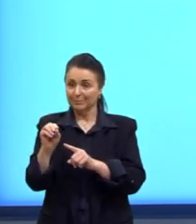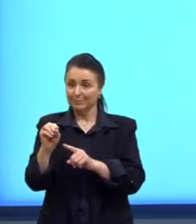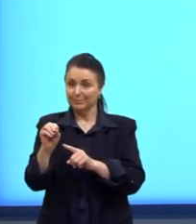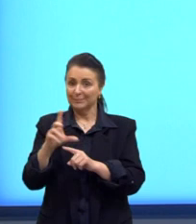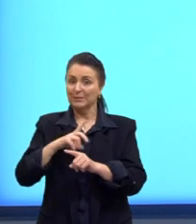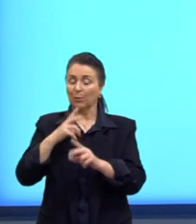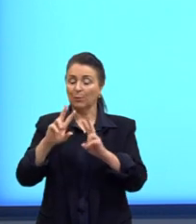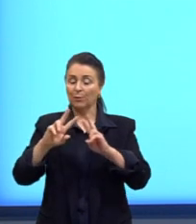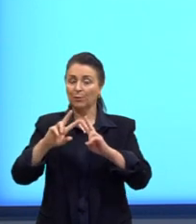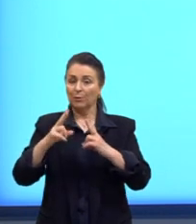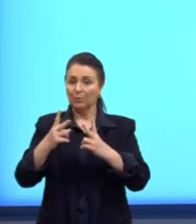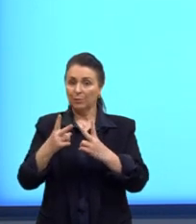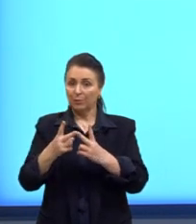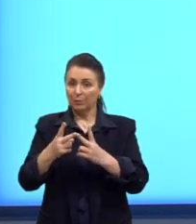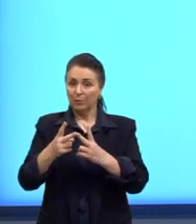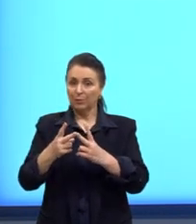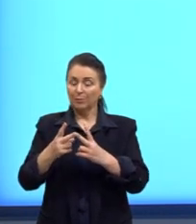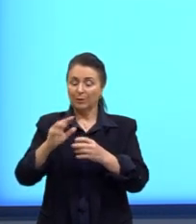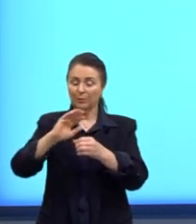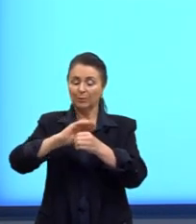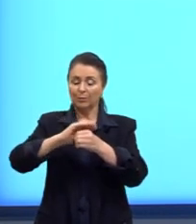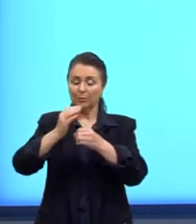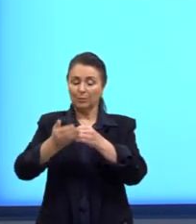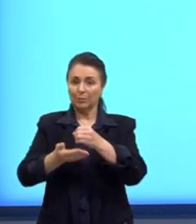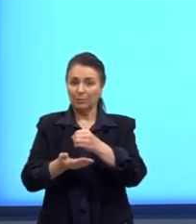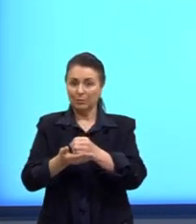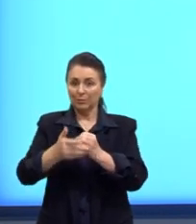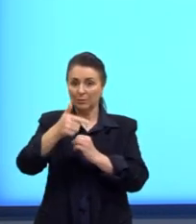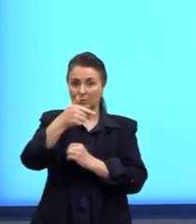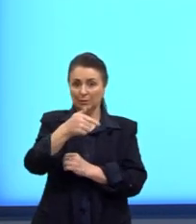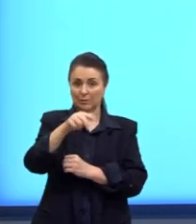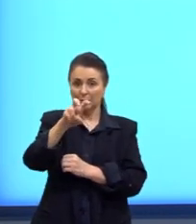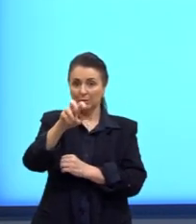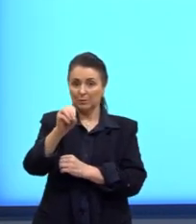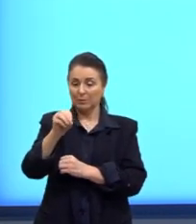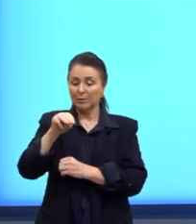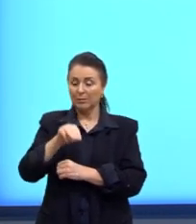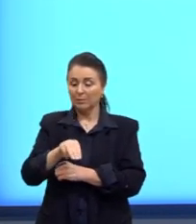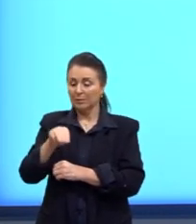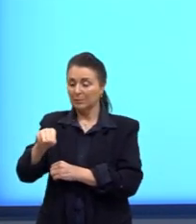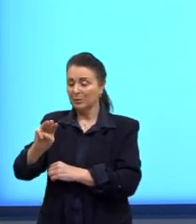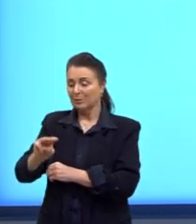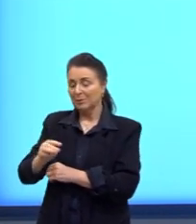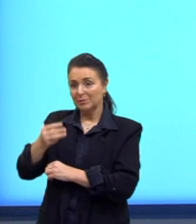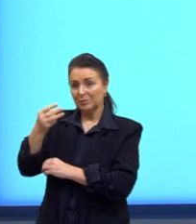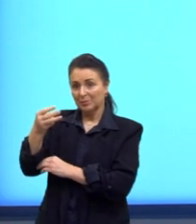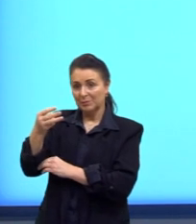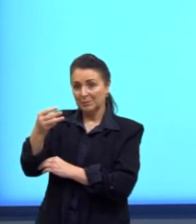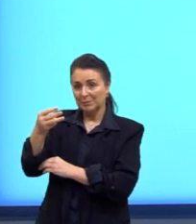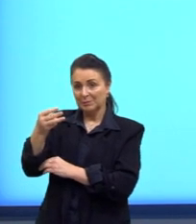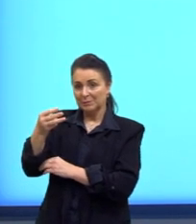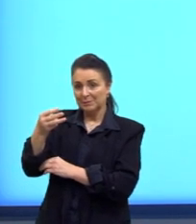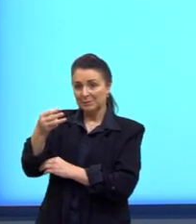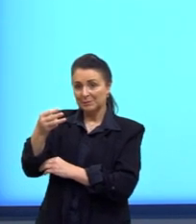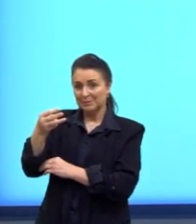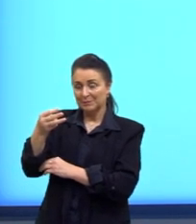nosso volume do nosso cilindro, 750 milímetros cúbicos, tá?